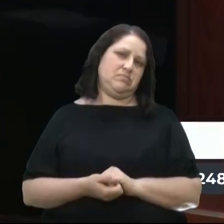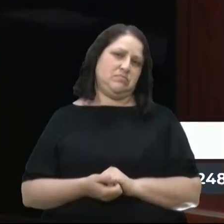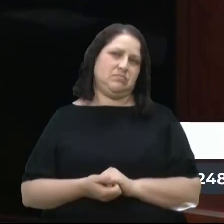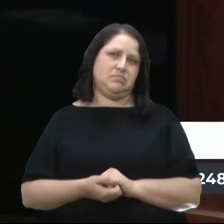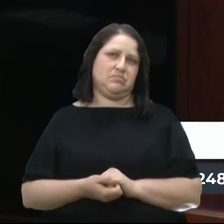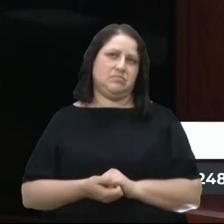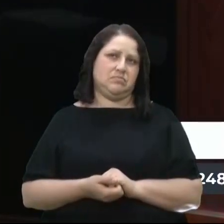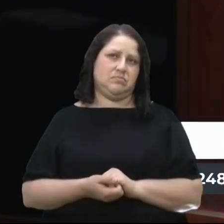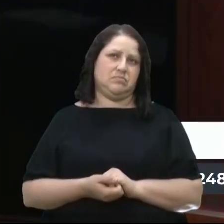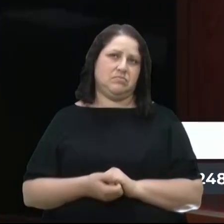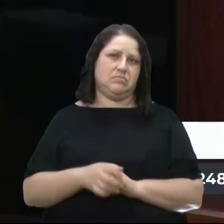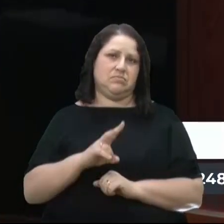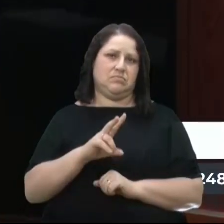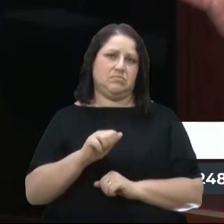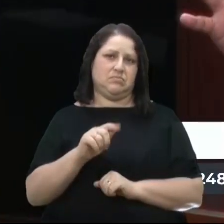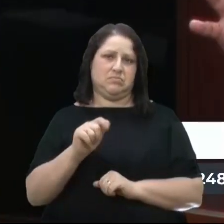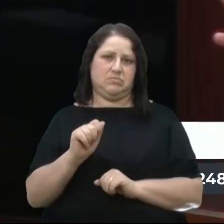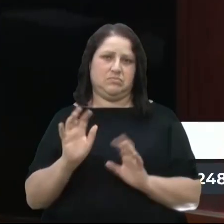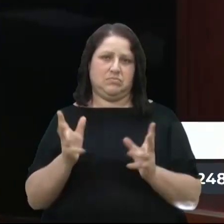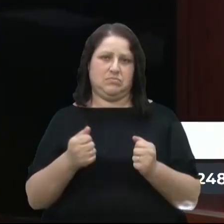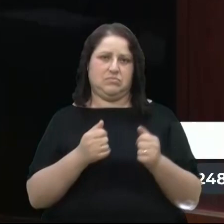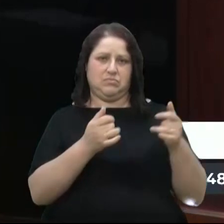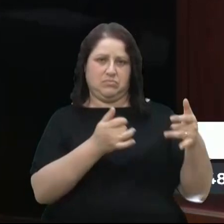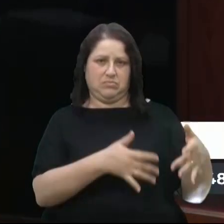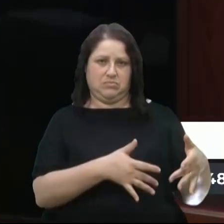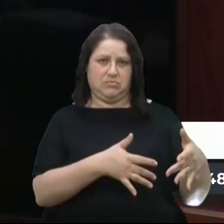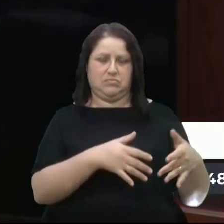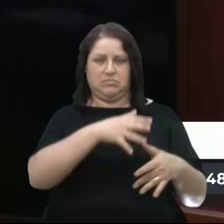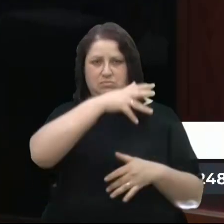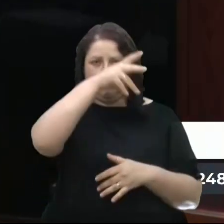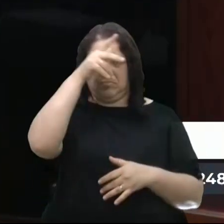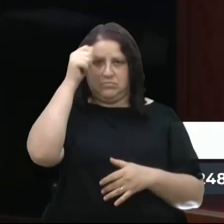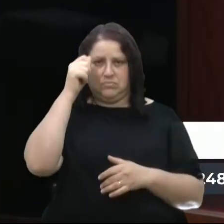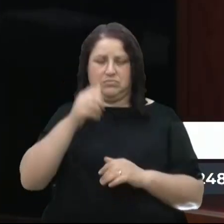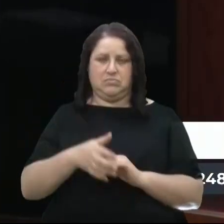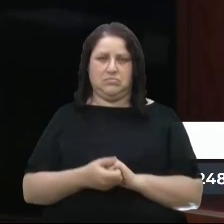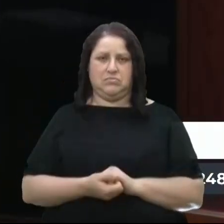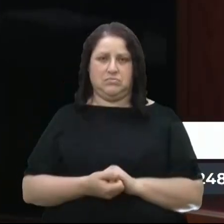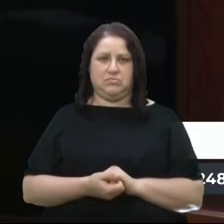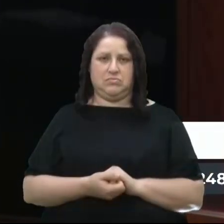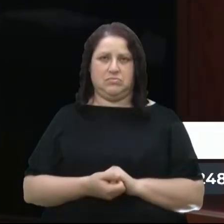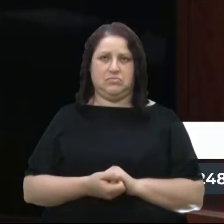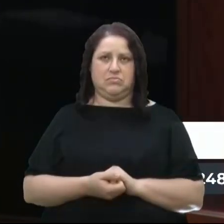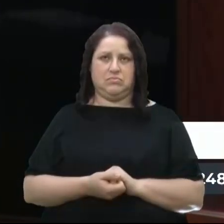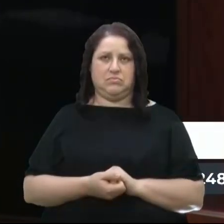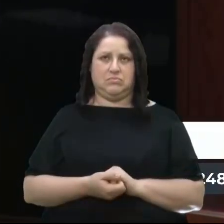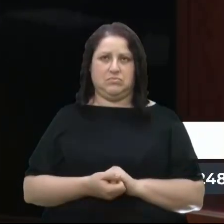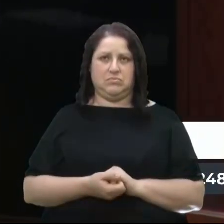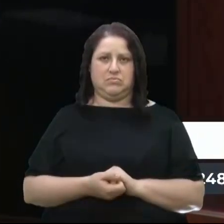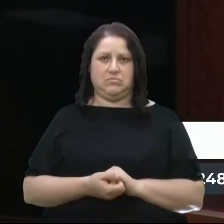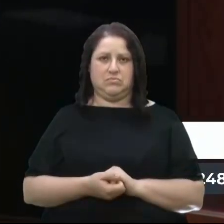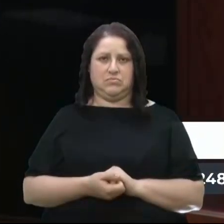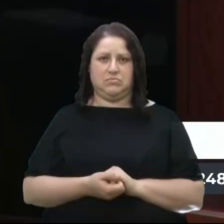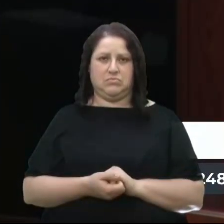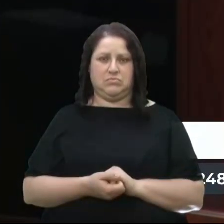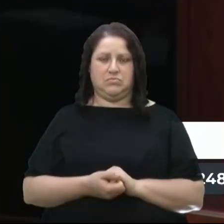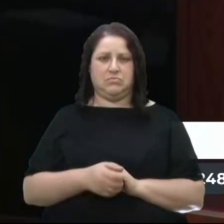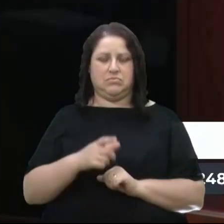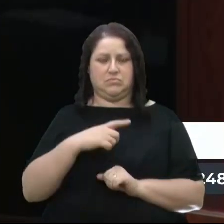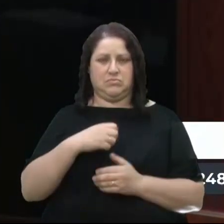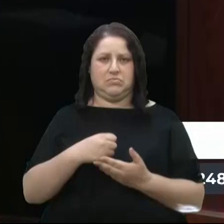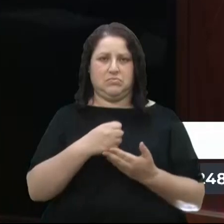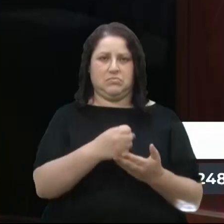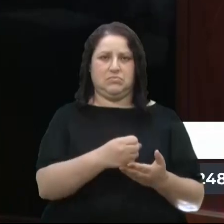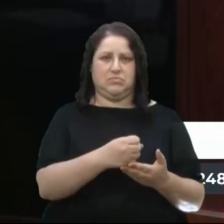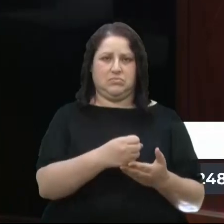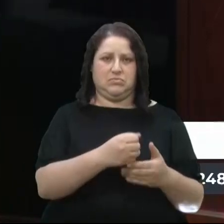E as vagas todas que sobram da rede municipal, elas vão para um processo que